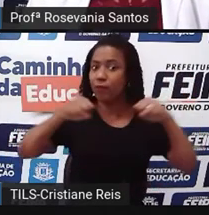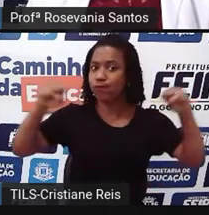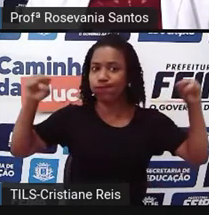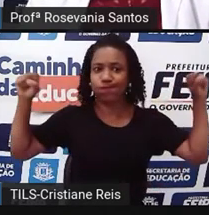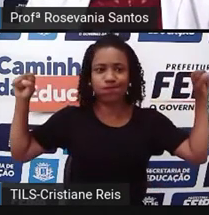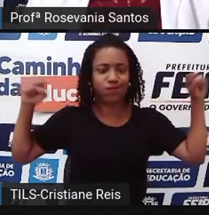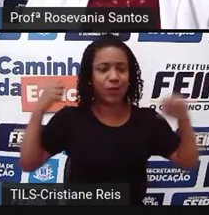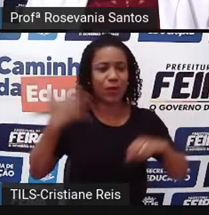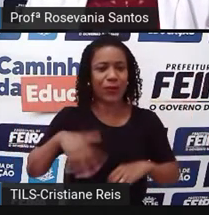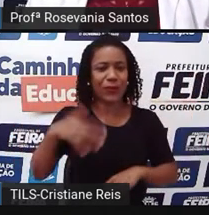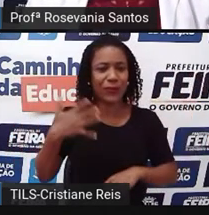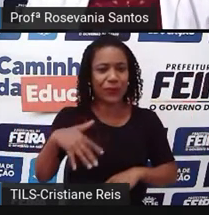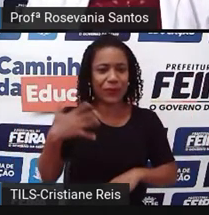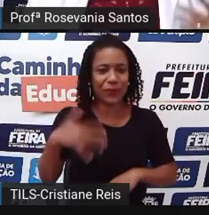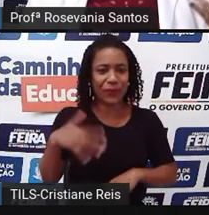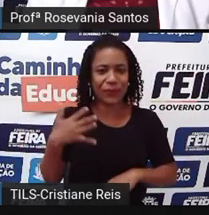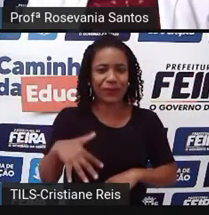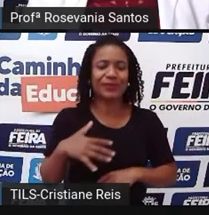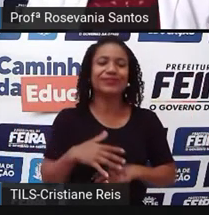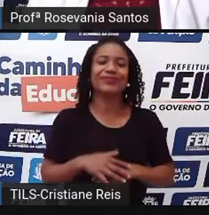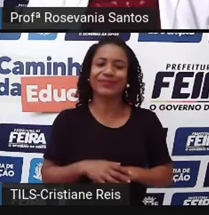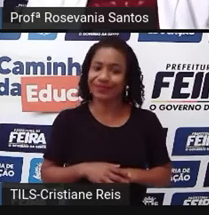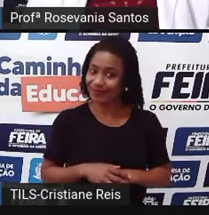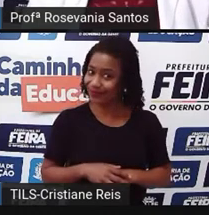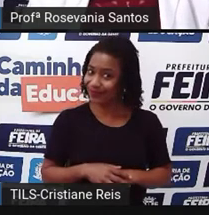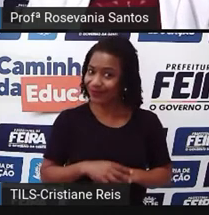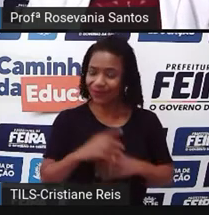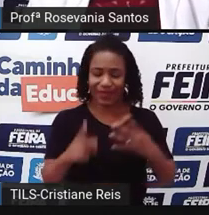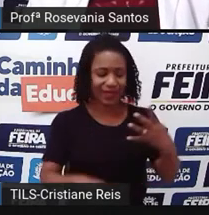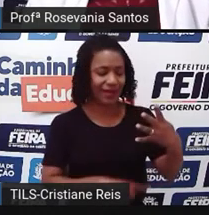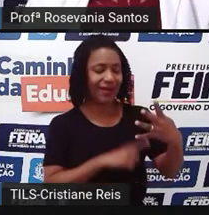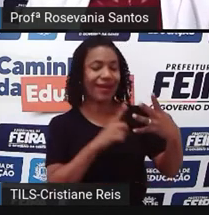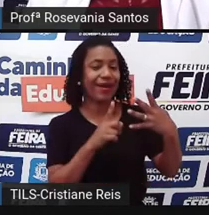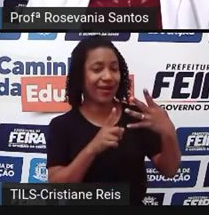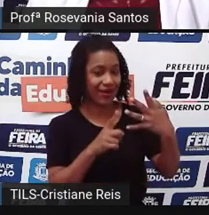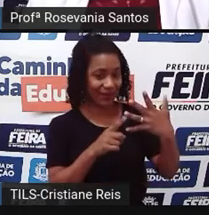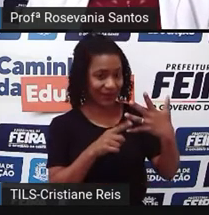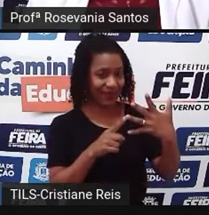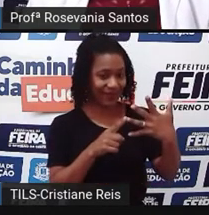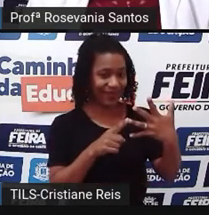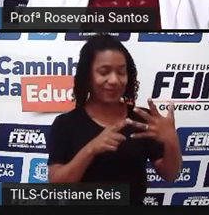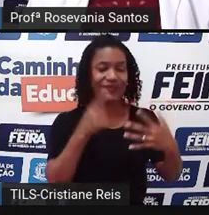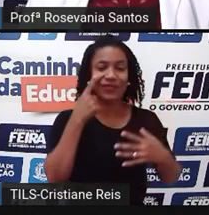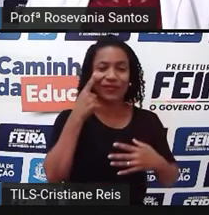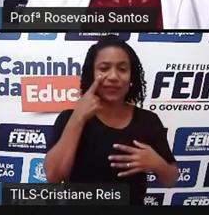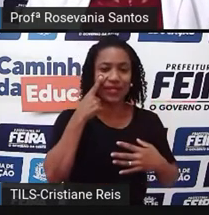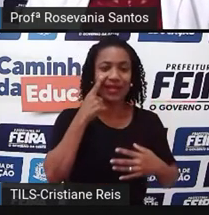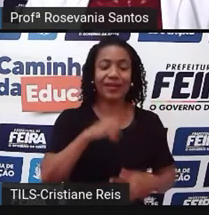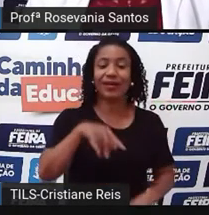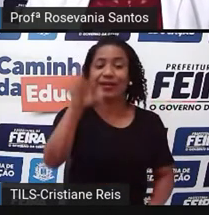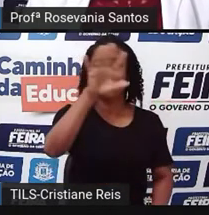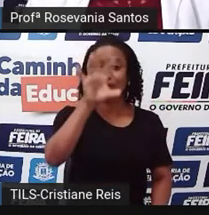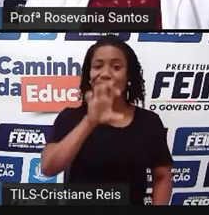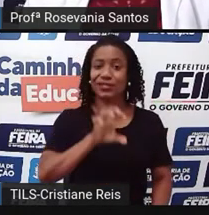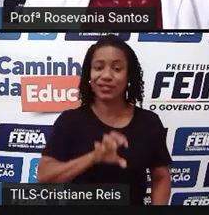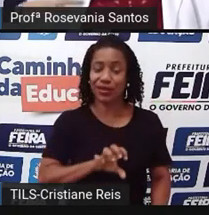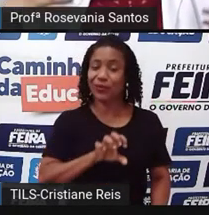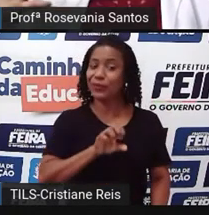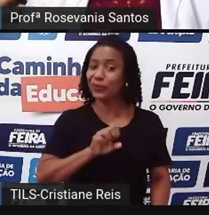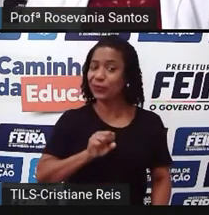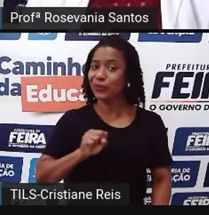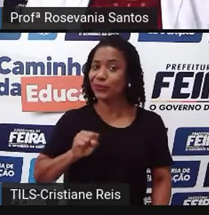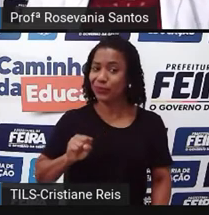região que é considerado o coração econômico do nosso país é a região sudeste. Não só pelo